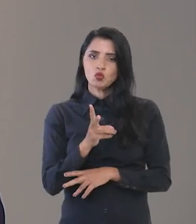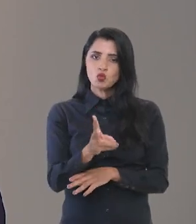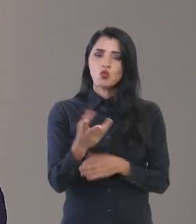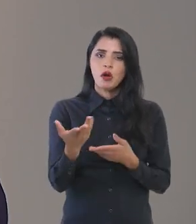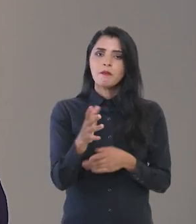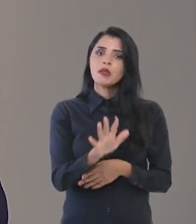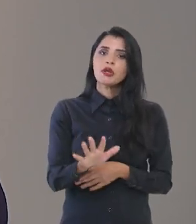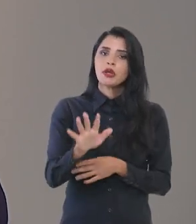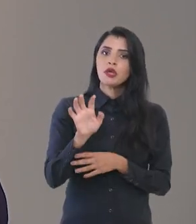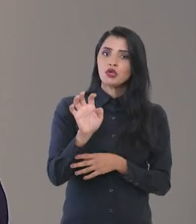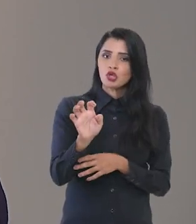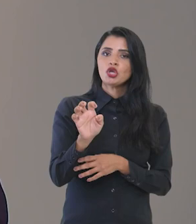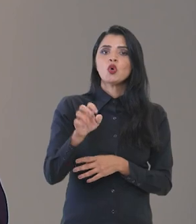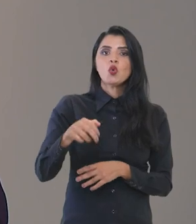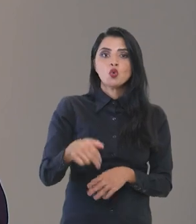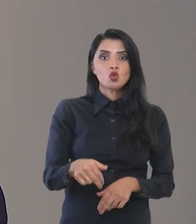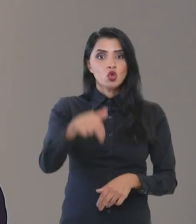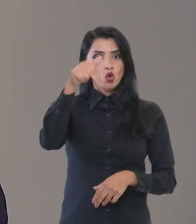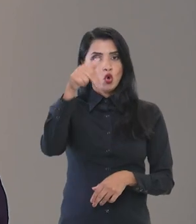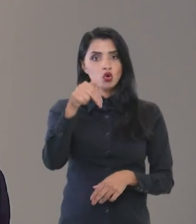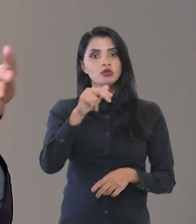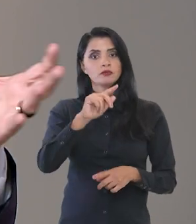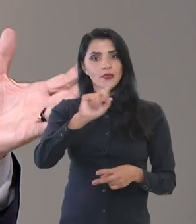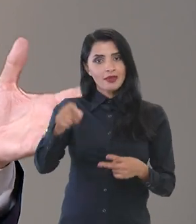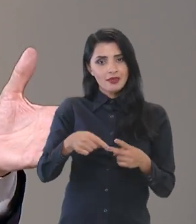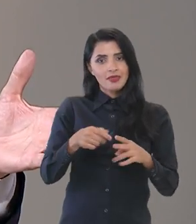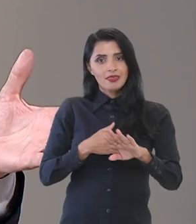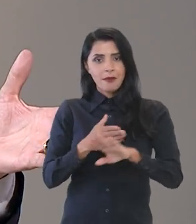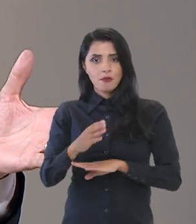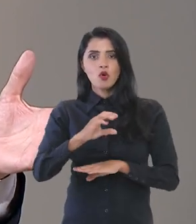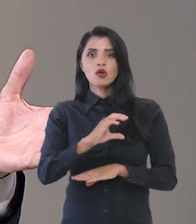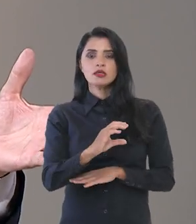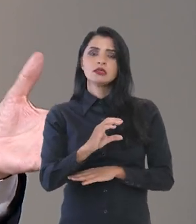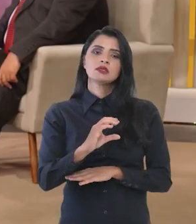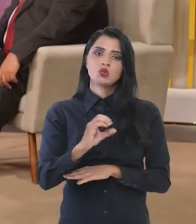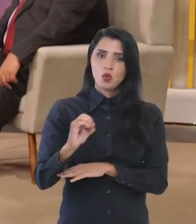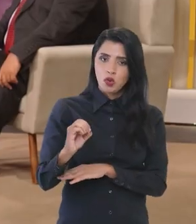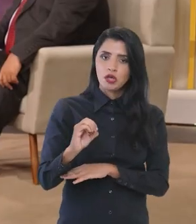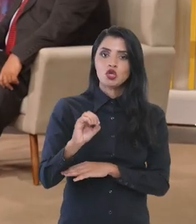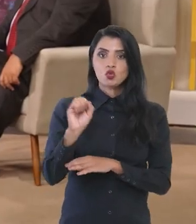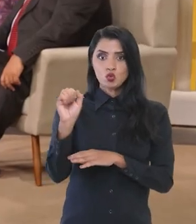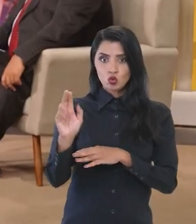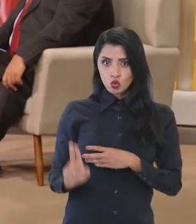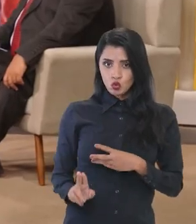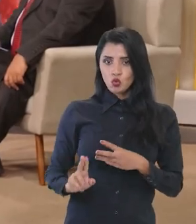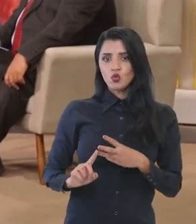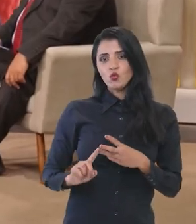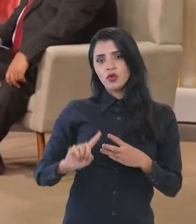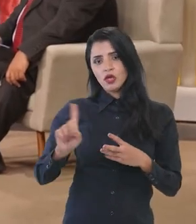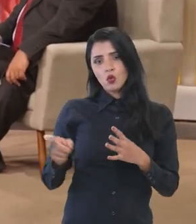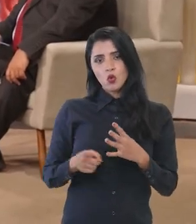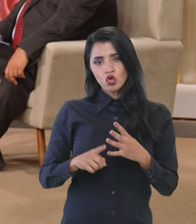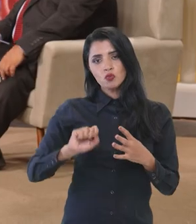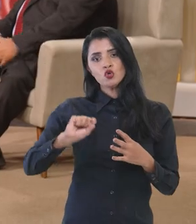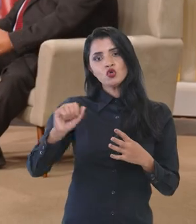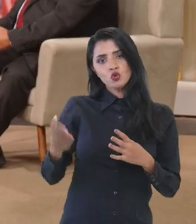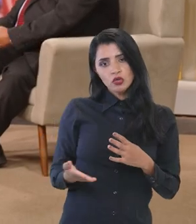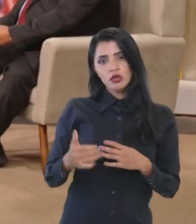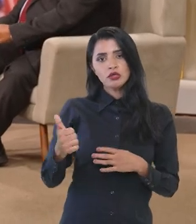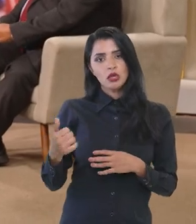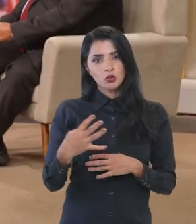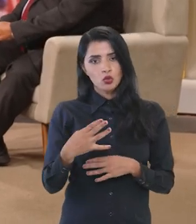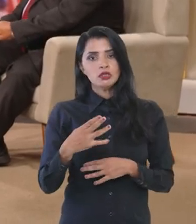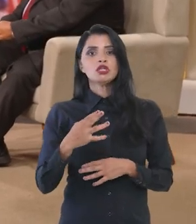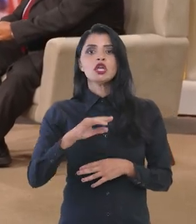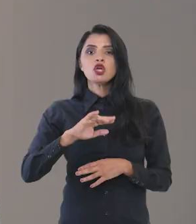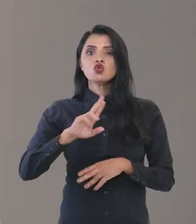seguido pela região norte, né, depois entramos pelo centro-oeste, vamos ao sul e terminamos pelo sudeste em